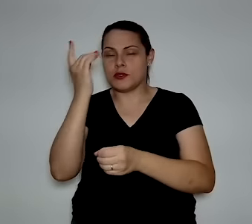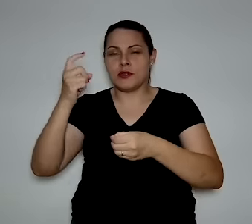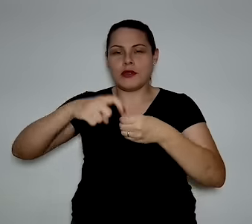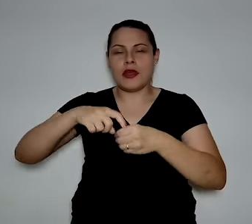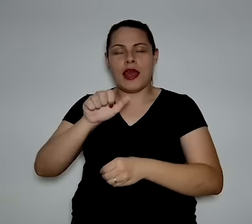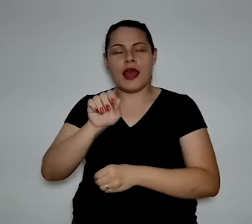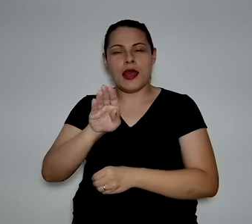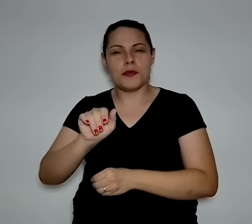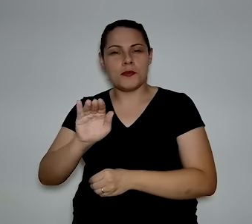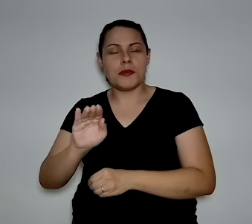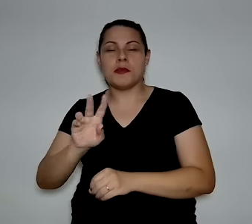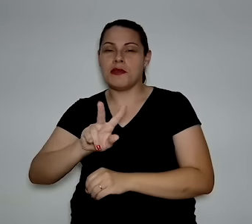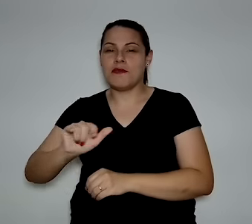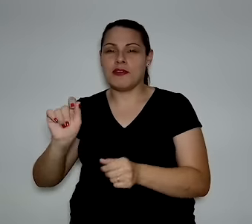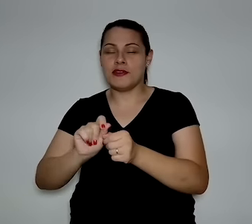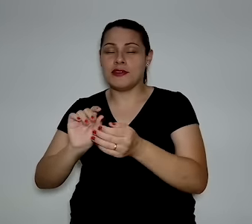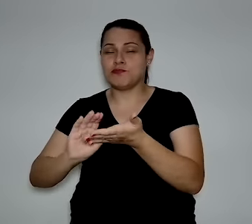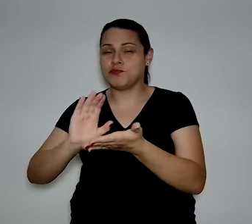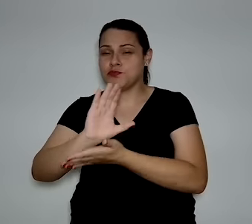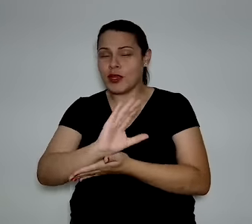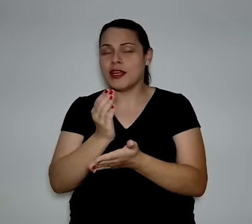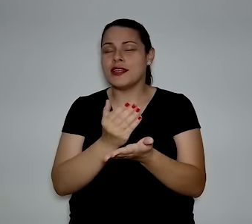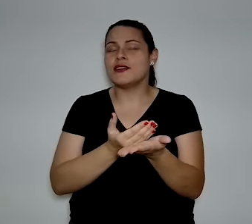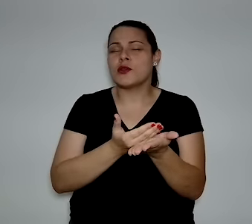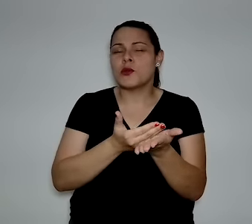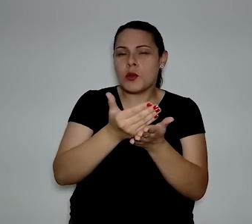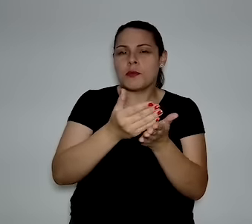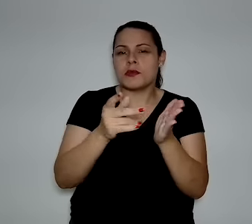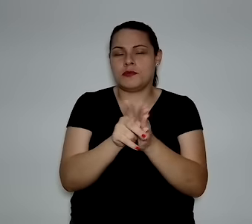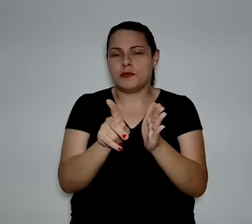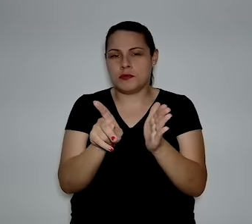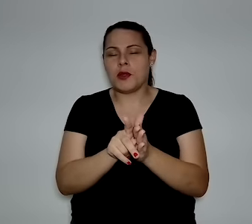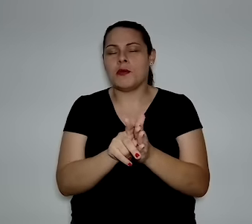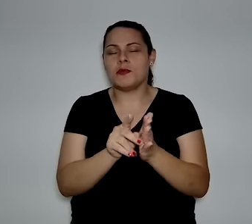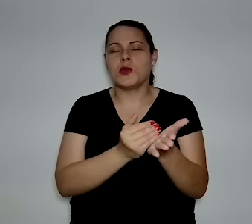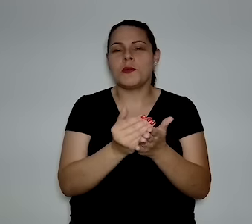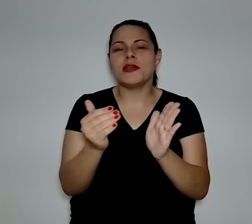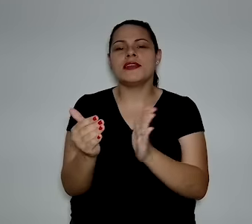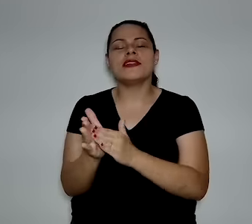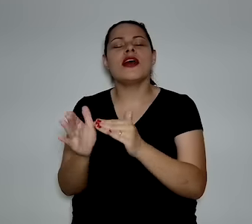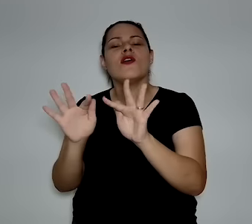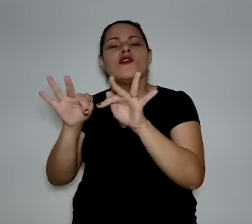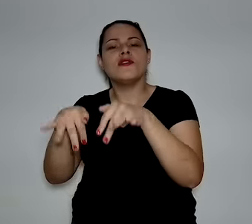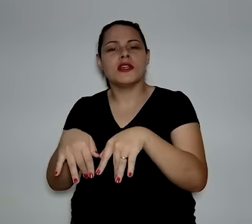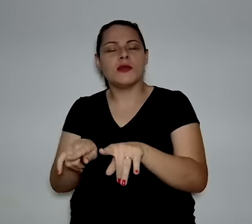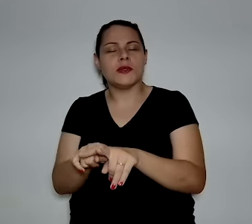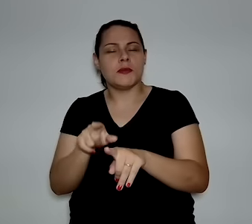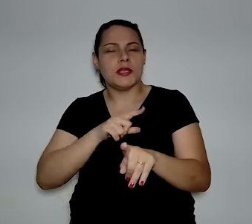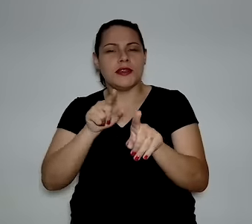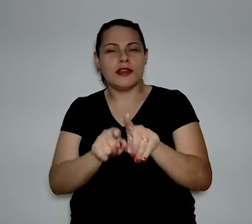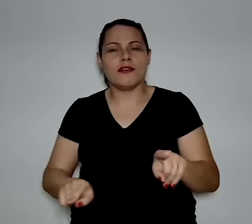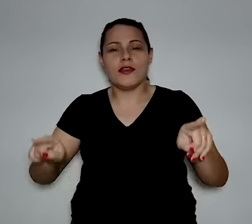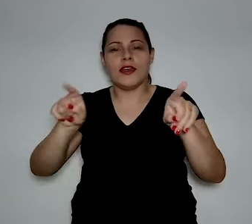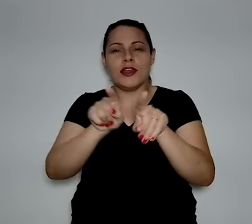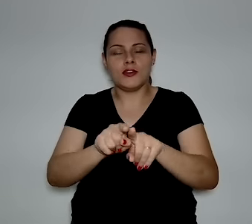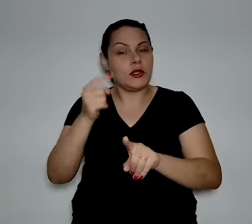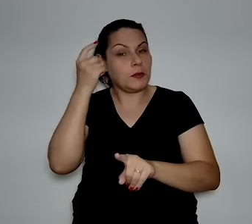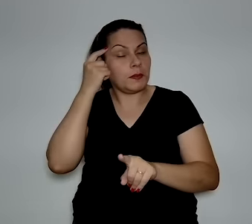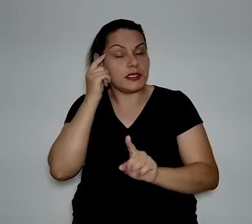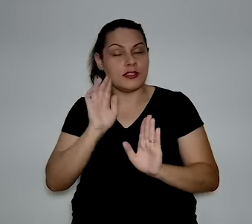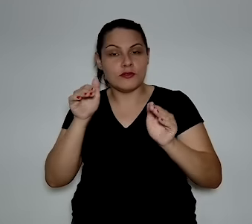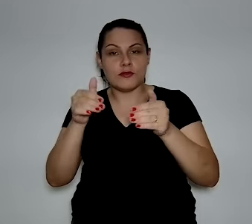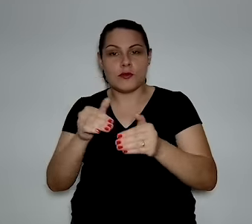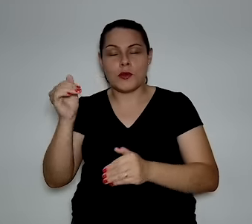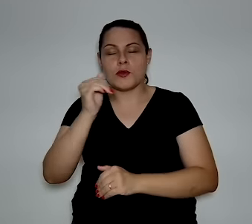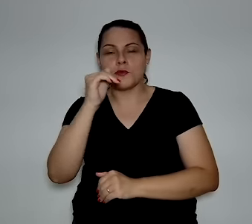associados da ABIV vão aportar de investimentos CAPEX e OPEX e retorno